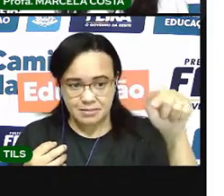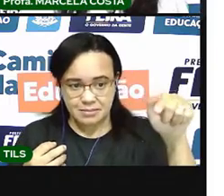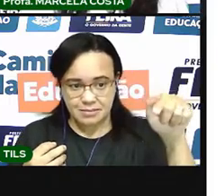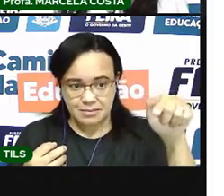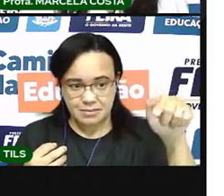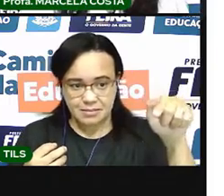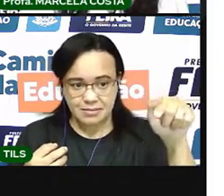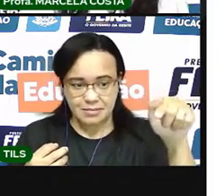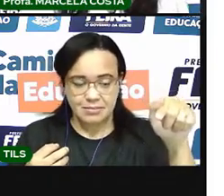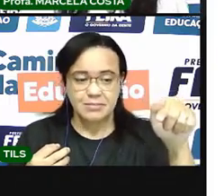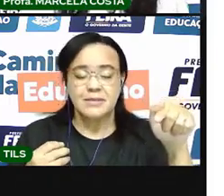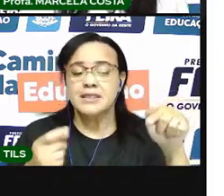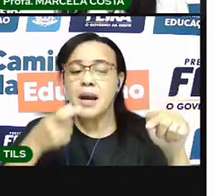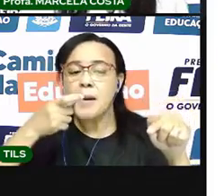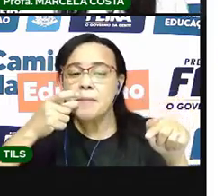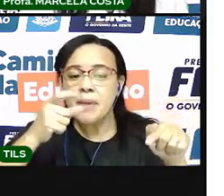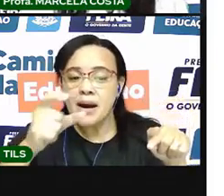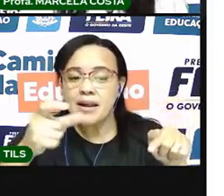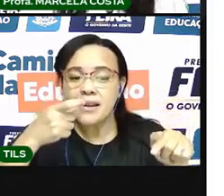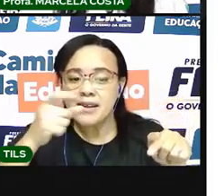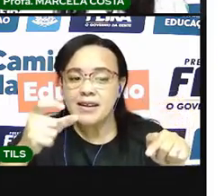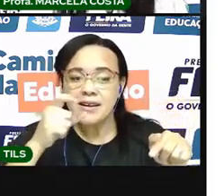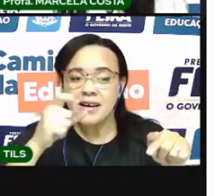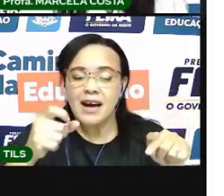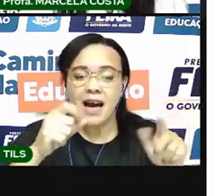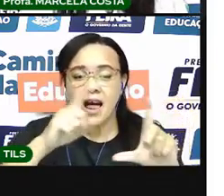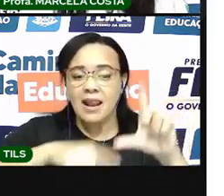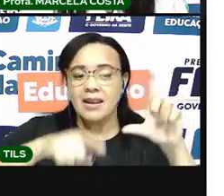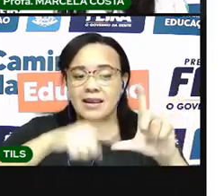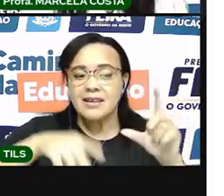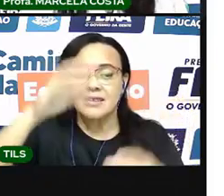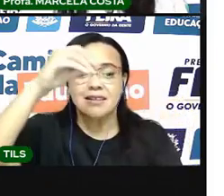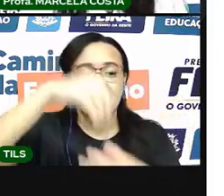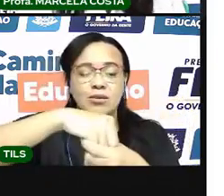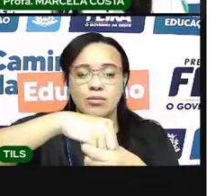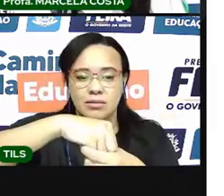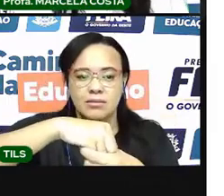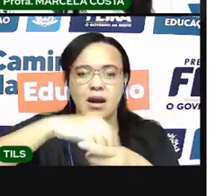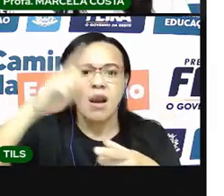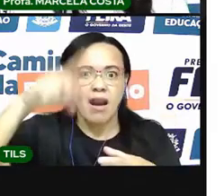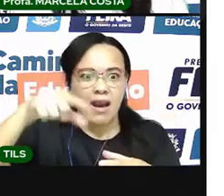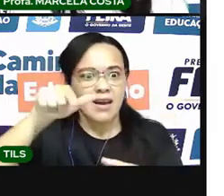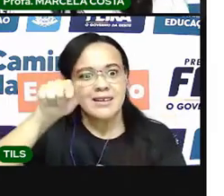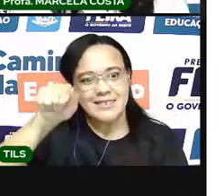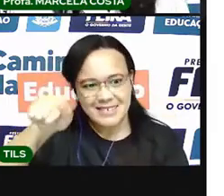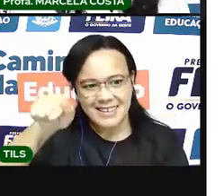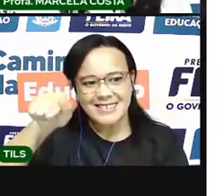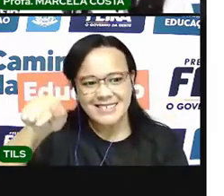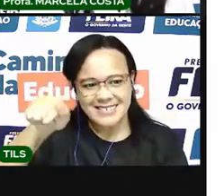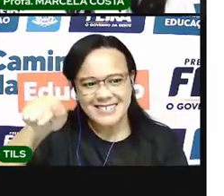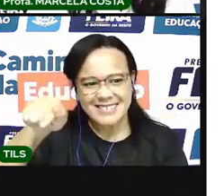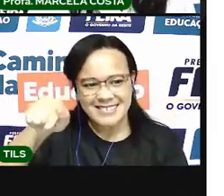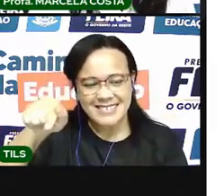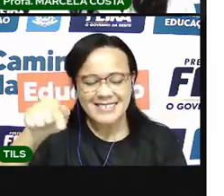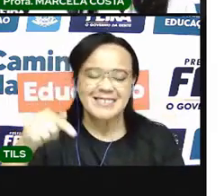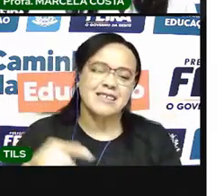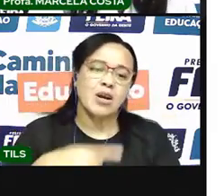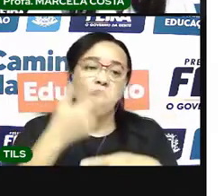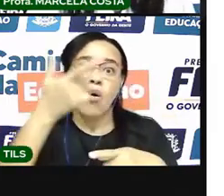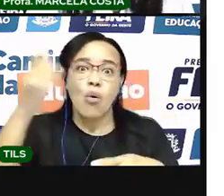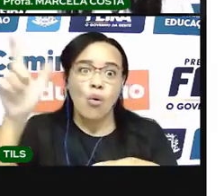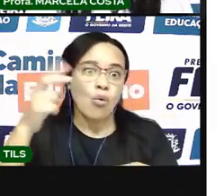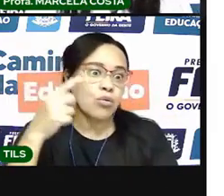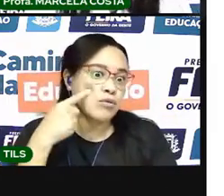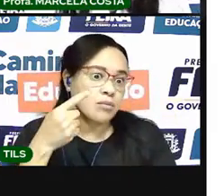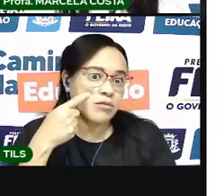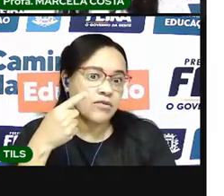sete. Então, a palavra abacaxi tem sete letras. Vamos ver agora um nome de outro alimento de